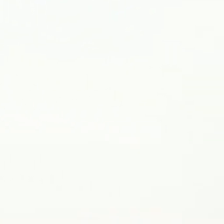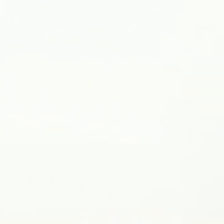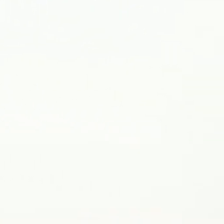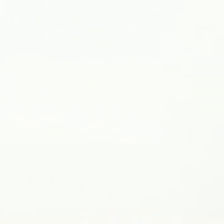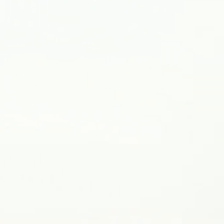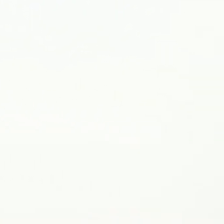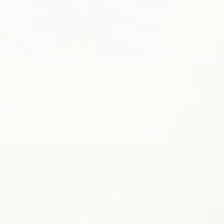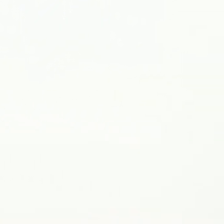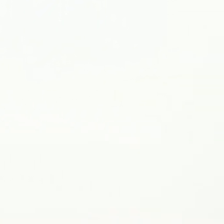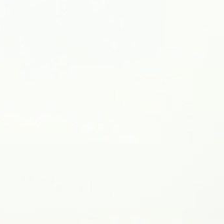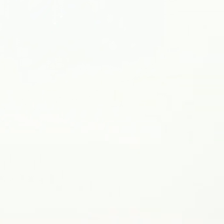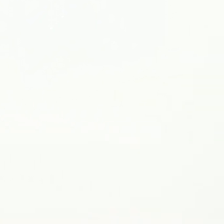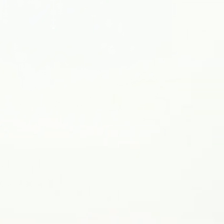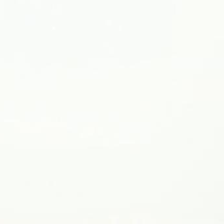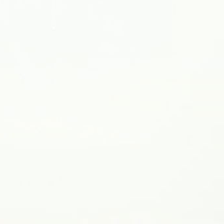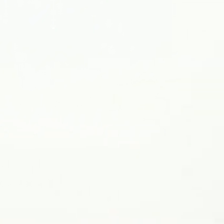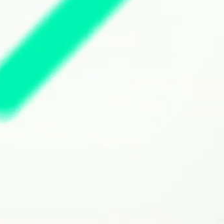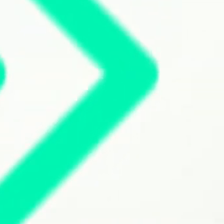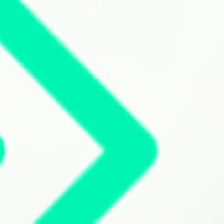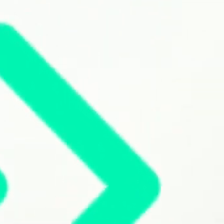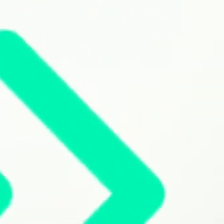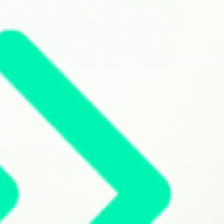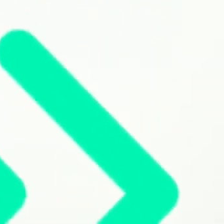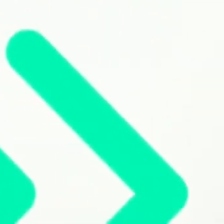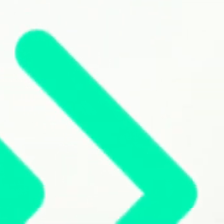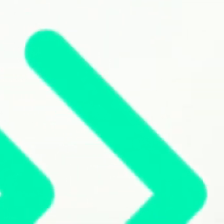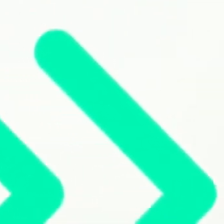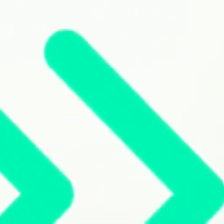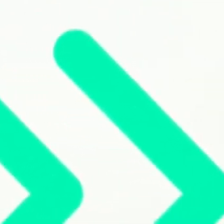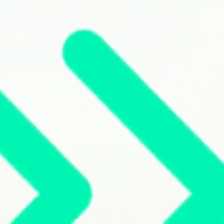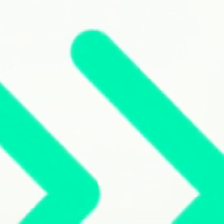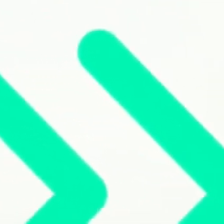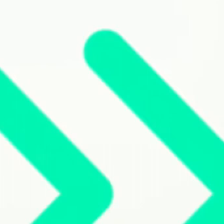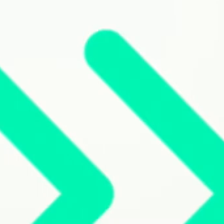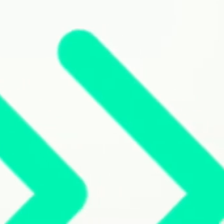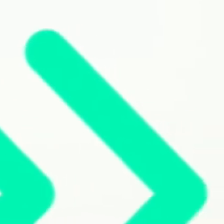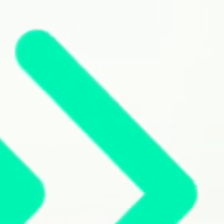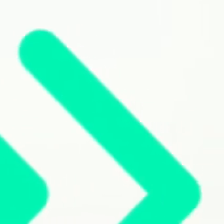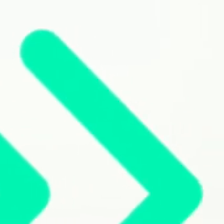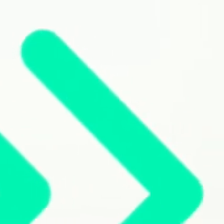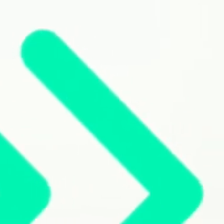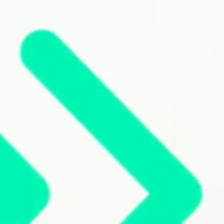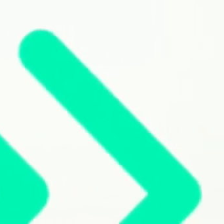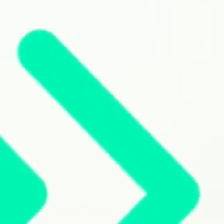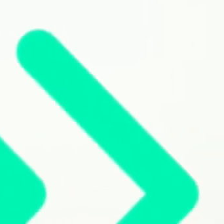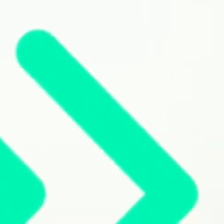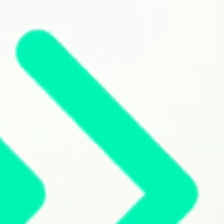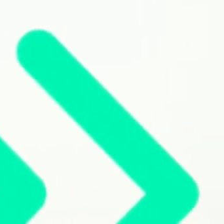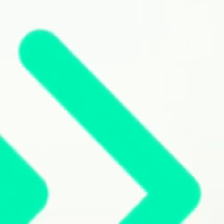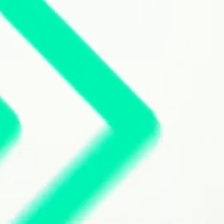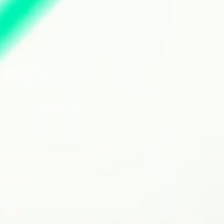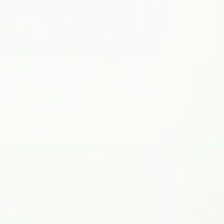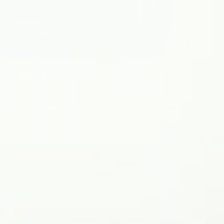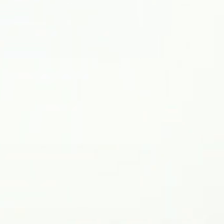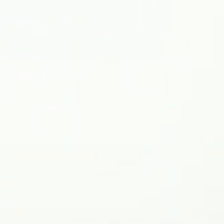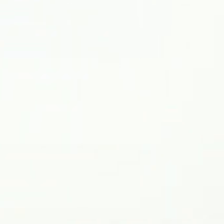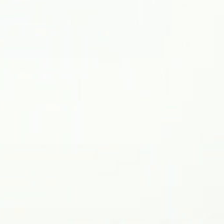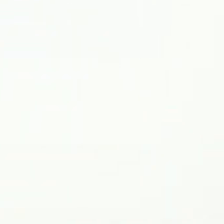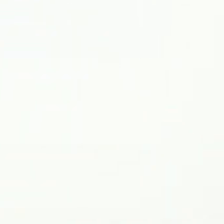Serviços, 38%. Agropecuária, 8%. Indústria, 8%.